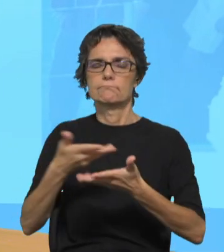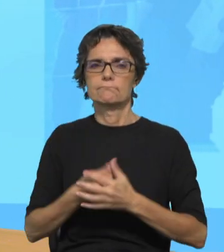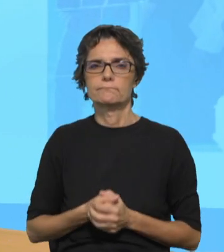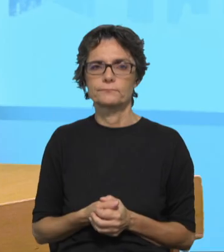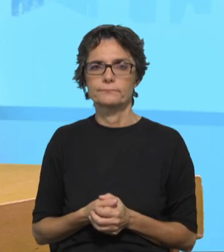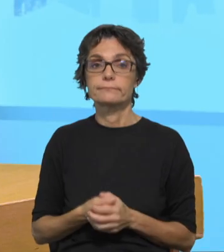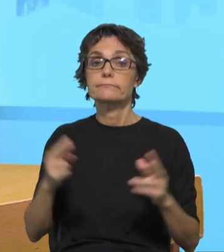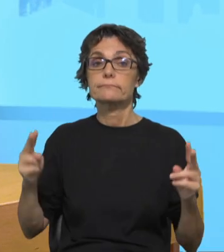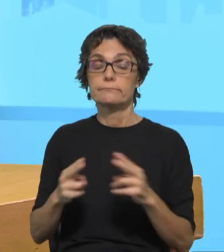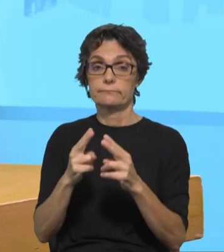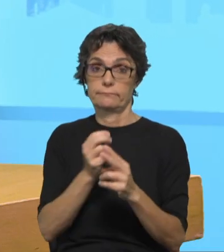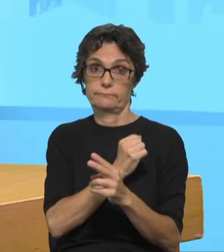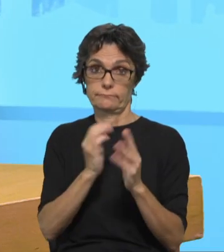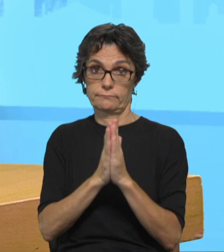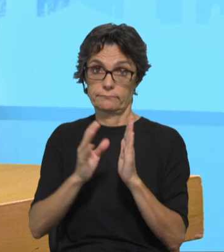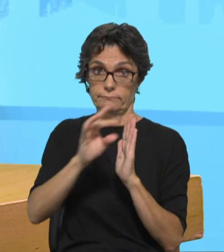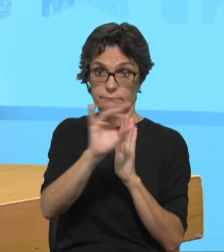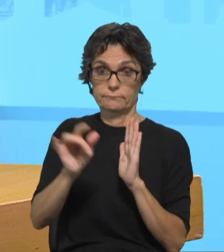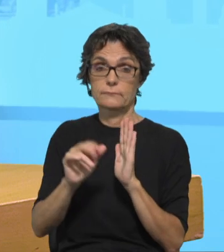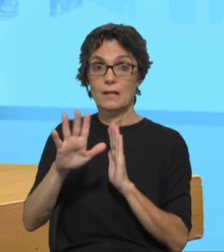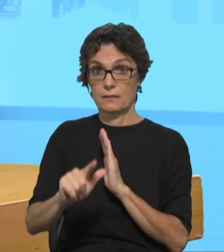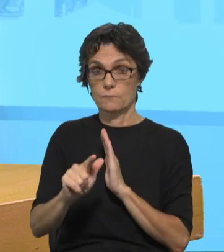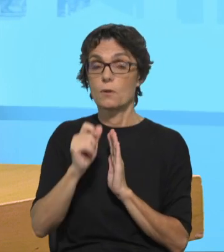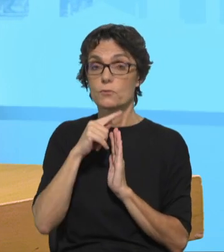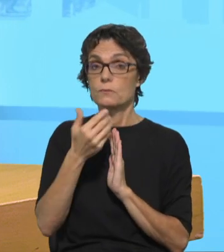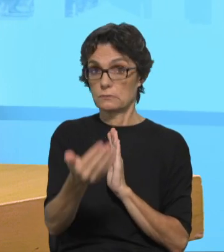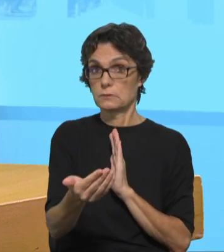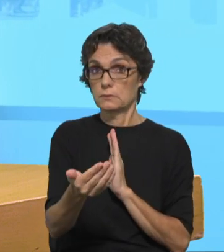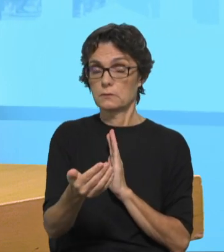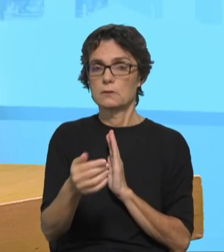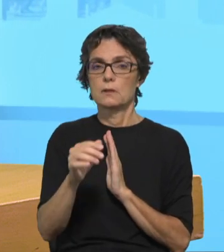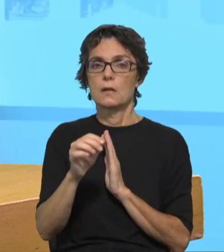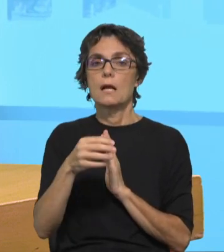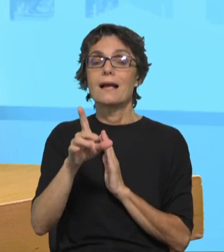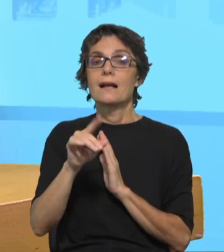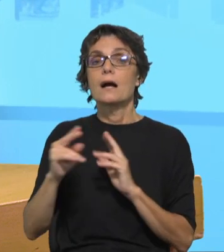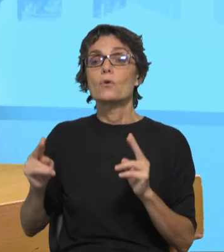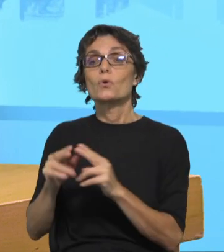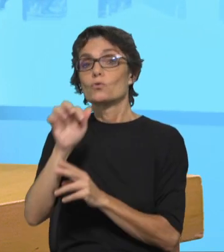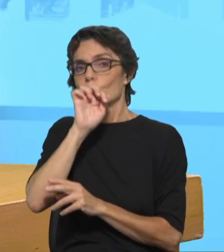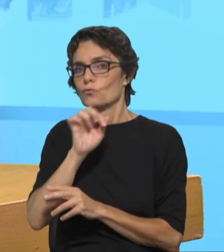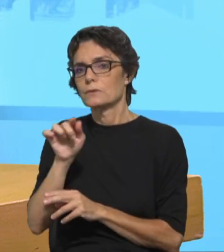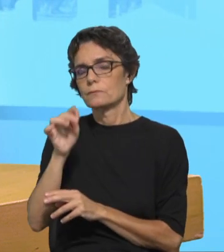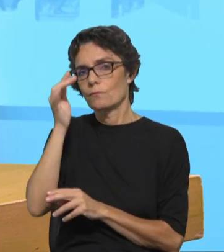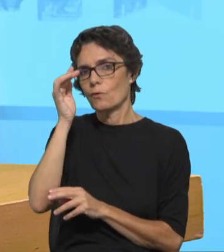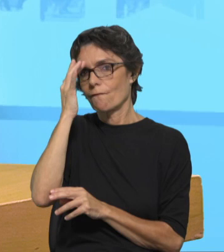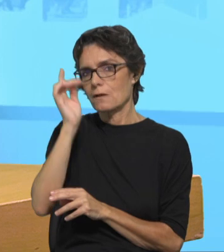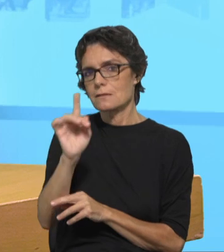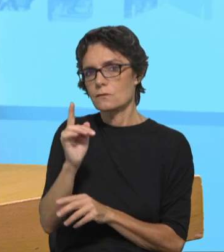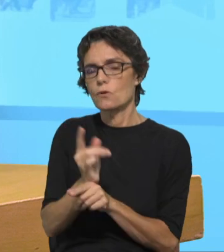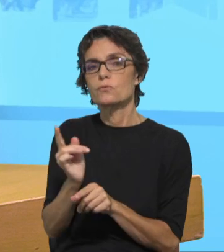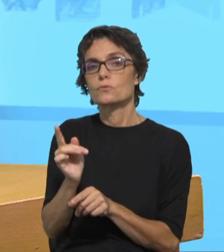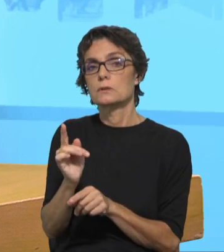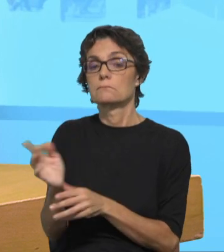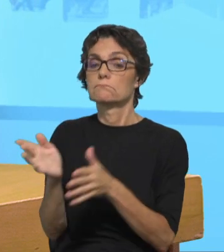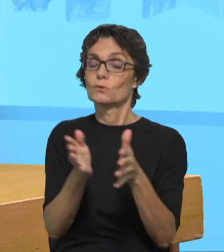diocesano de Lisboa permitiu isto. O sínodo dos bispos não foi tão fácil, porque, por